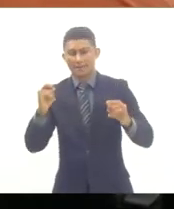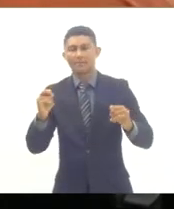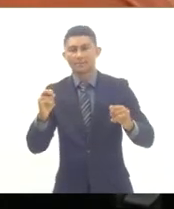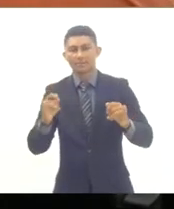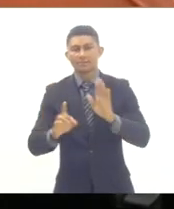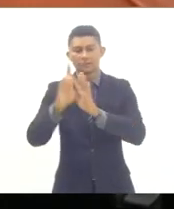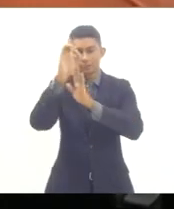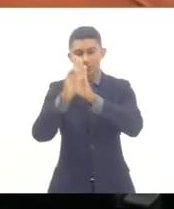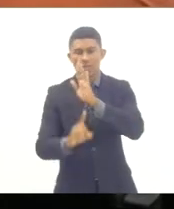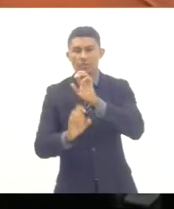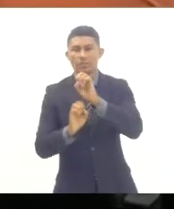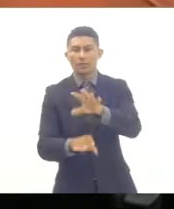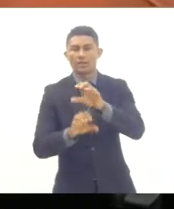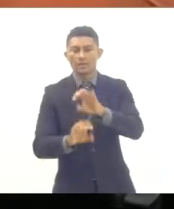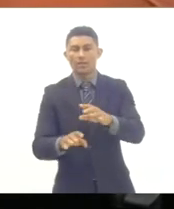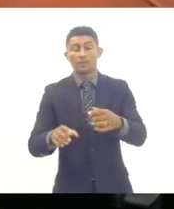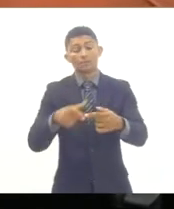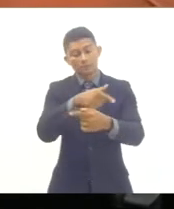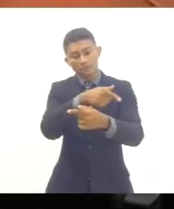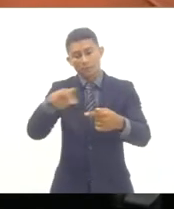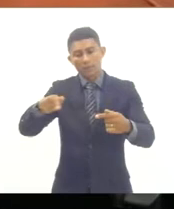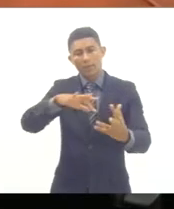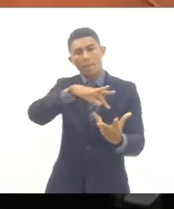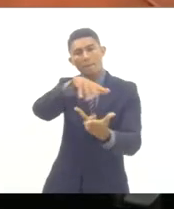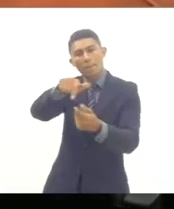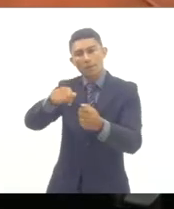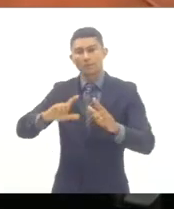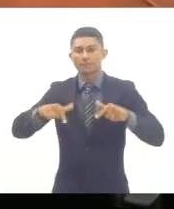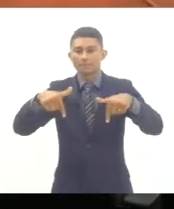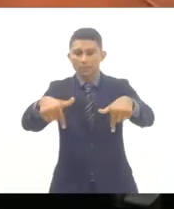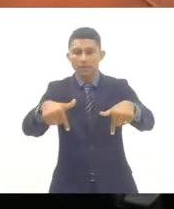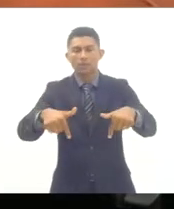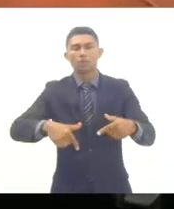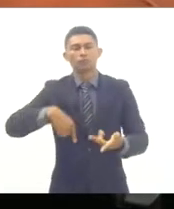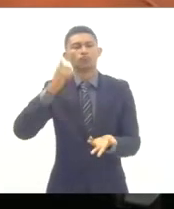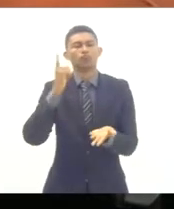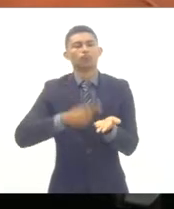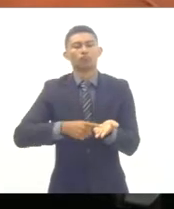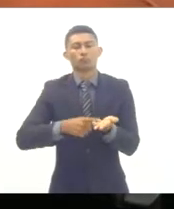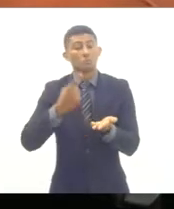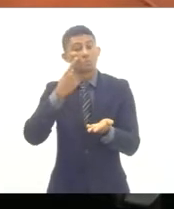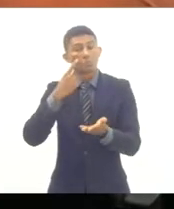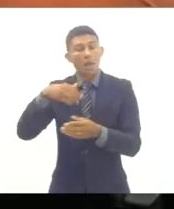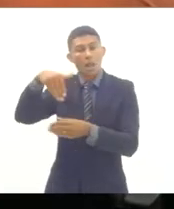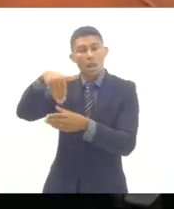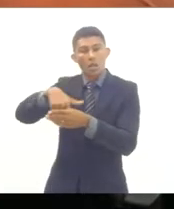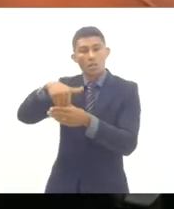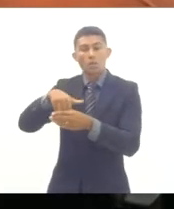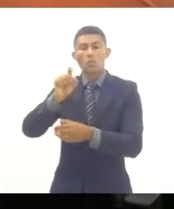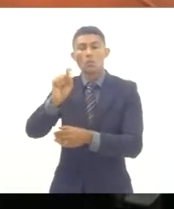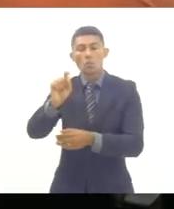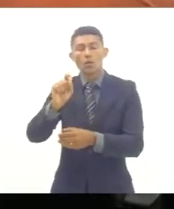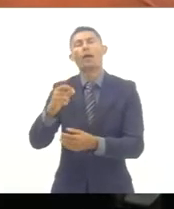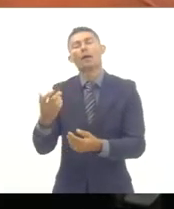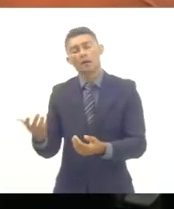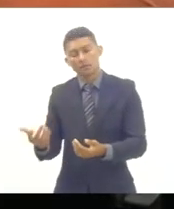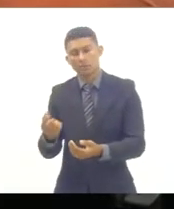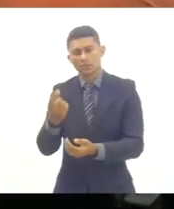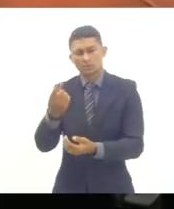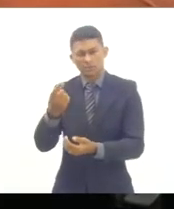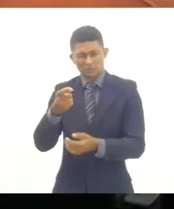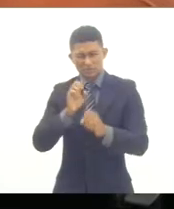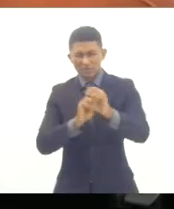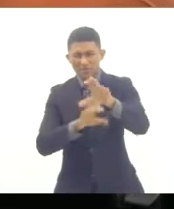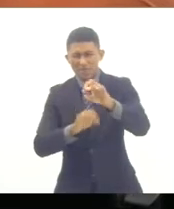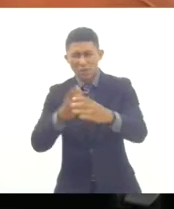no bojo desta Semana de Ação Mundial, com o compromisso para a eleição não corte da educação. A gente vai trabalhar, inclusive, com o conjunto